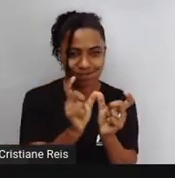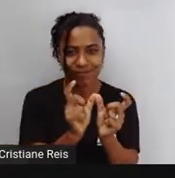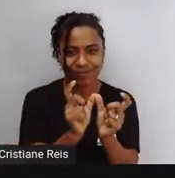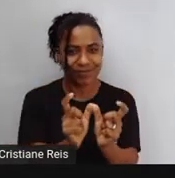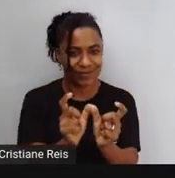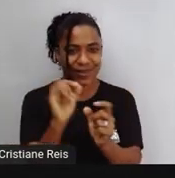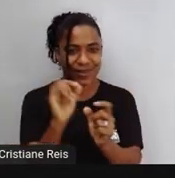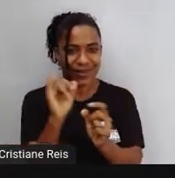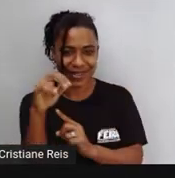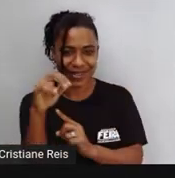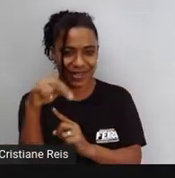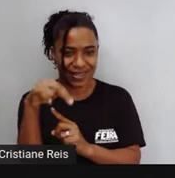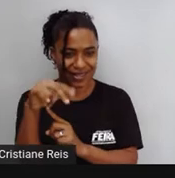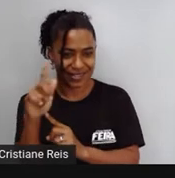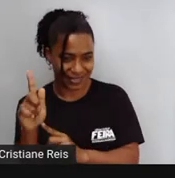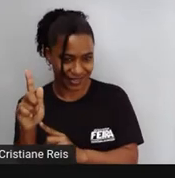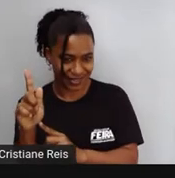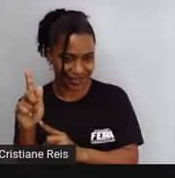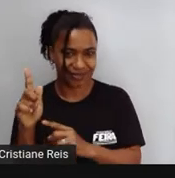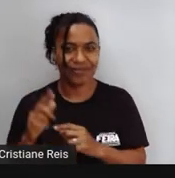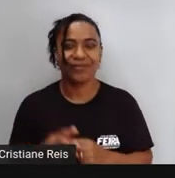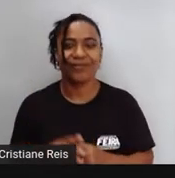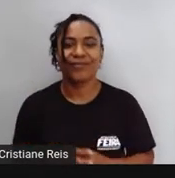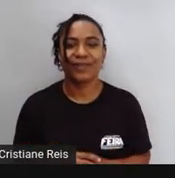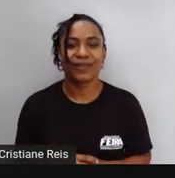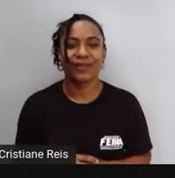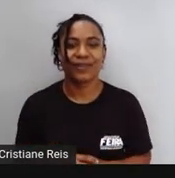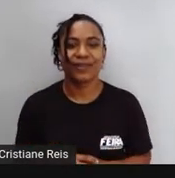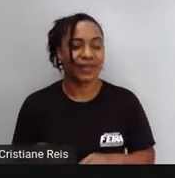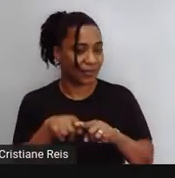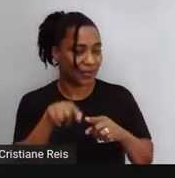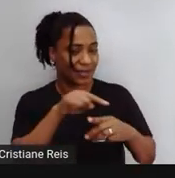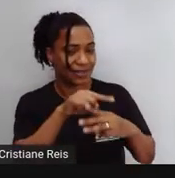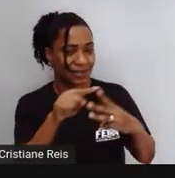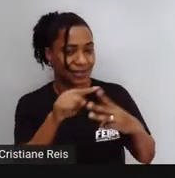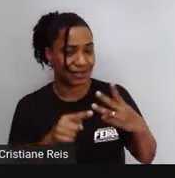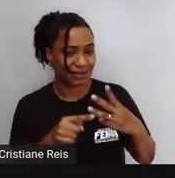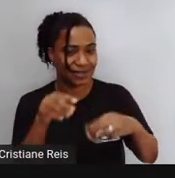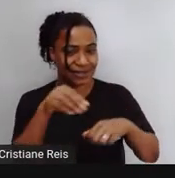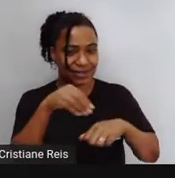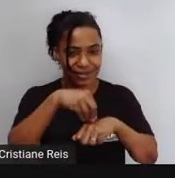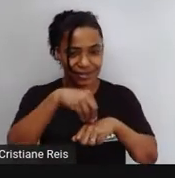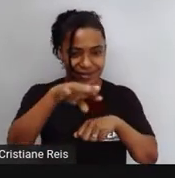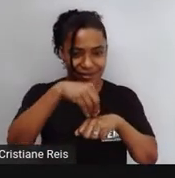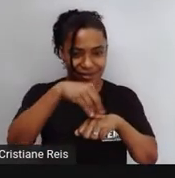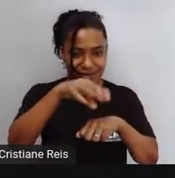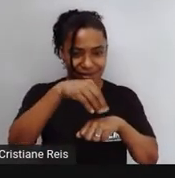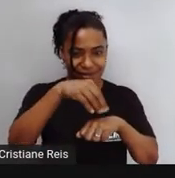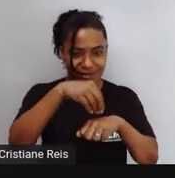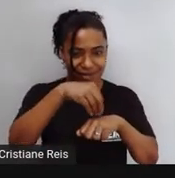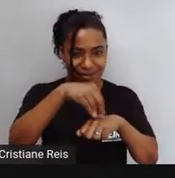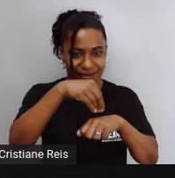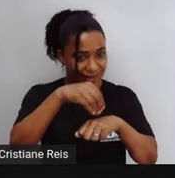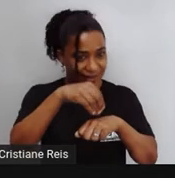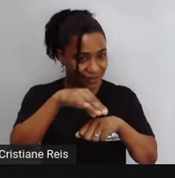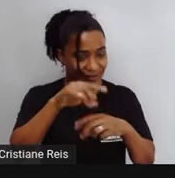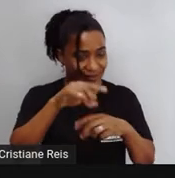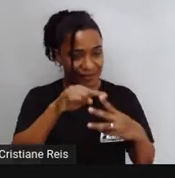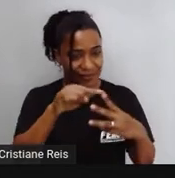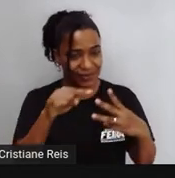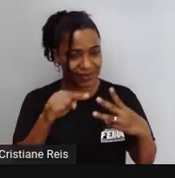inglês. É importante também seguir essas tips, essas dicas de organização do caderno.